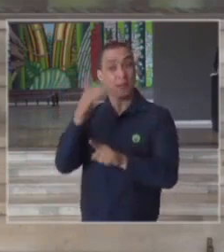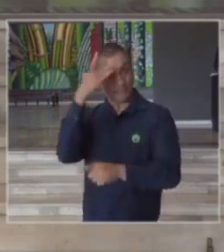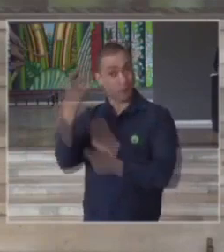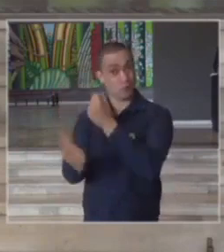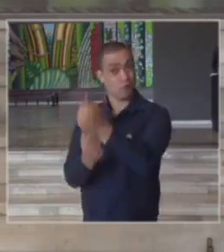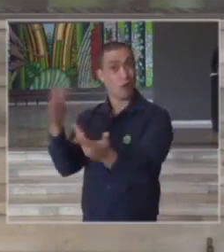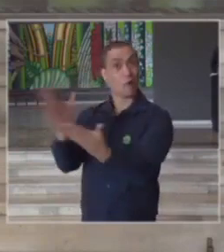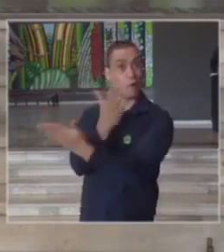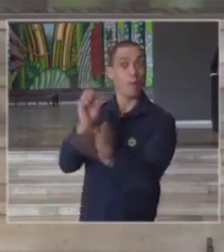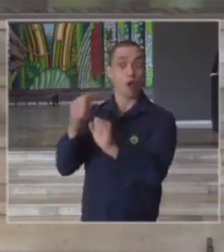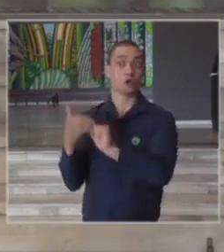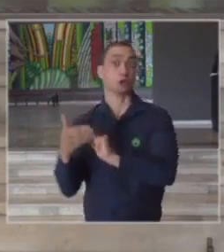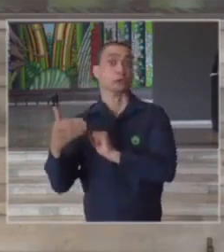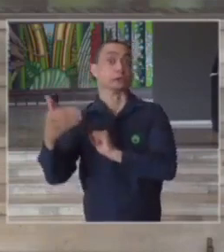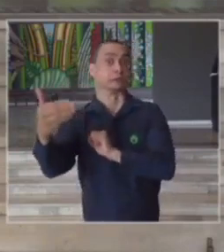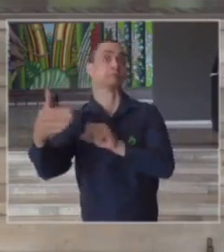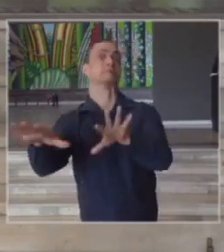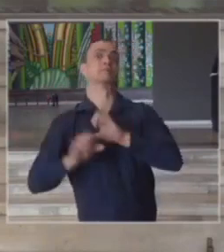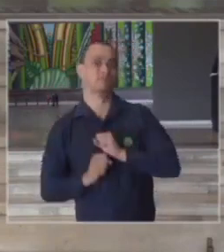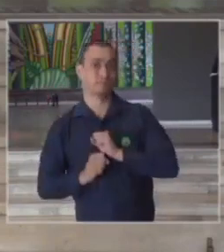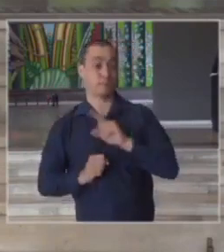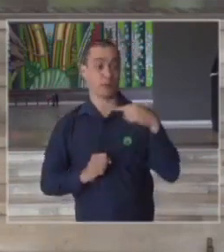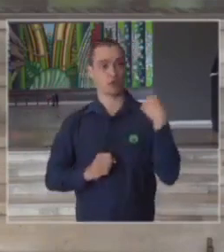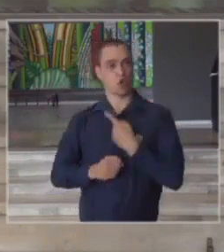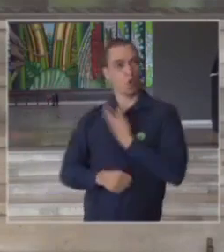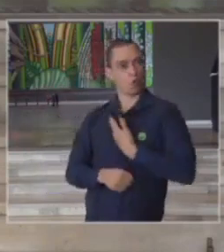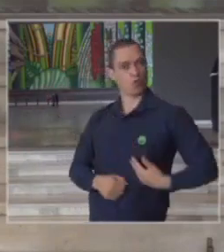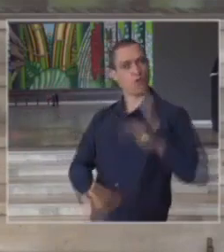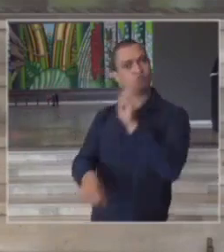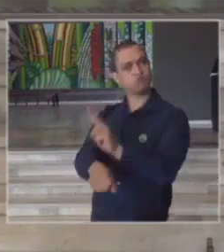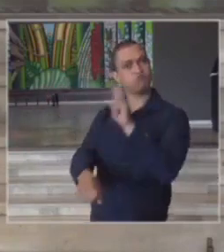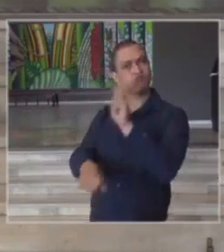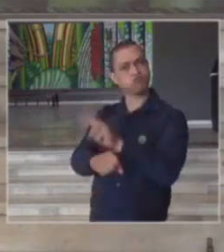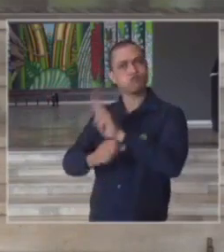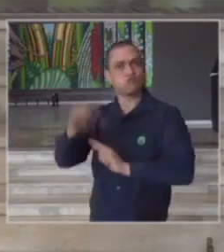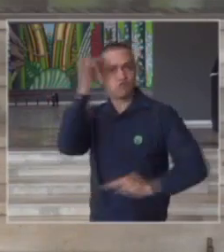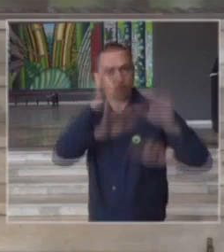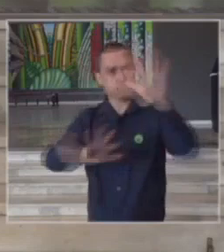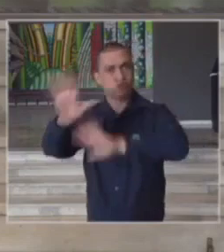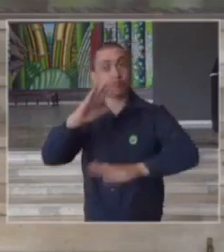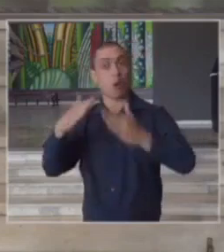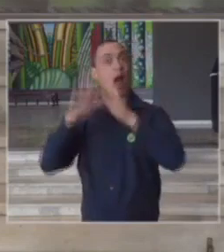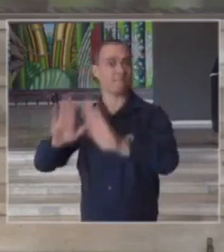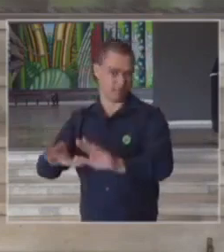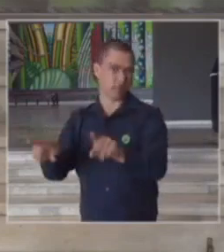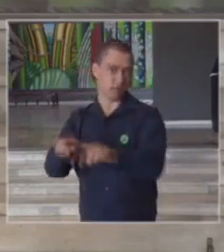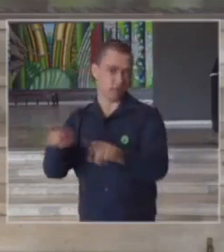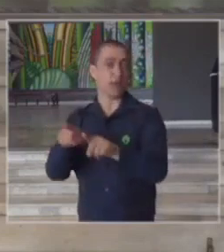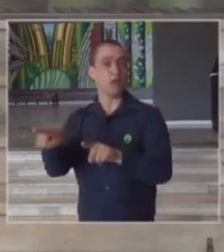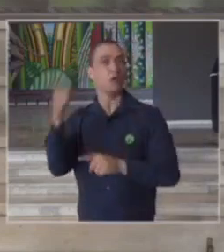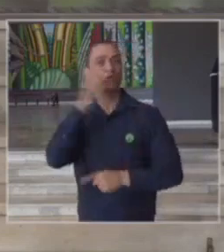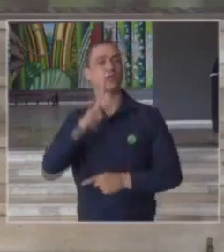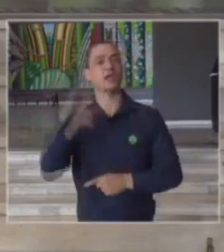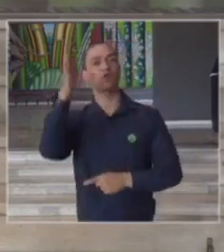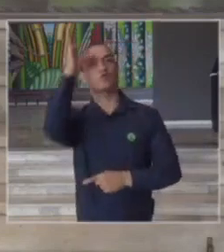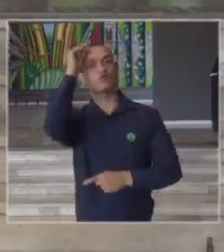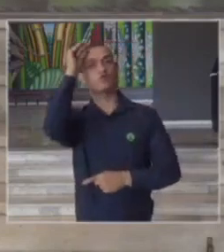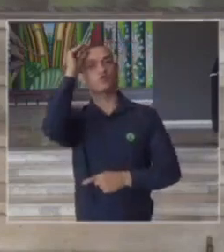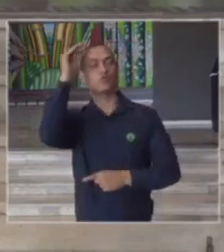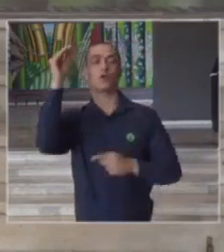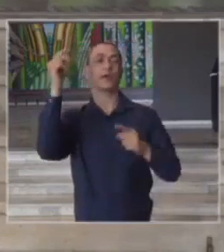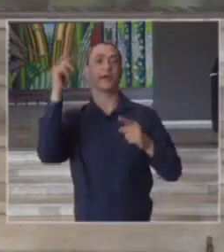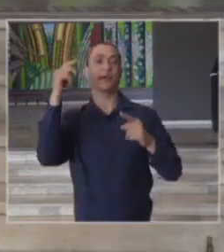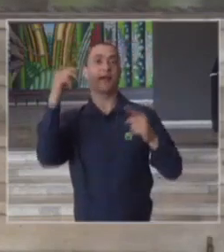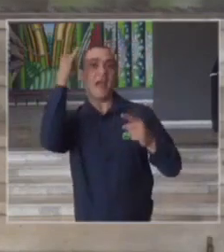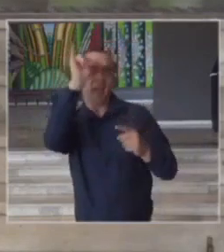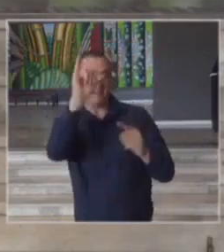poderão se tornar vítimas e com a nossa proteção e o trabalho preventivo e isolamento social podem ficar distantes deste